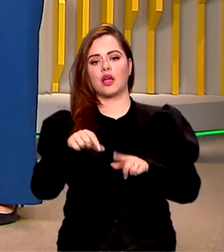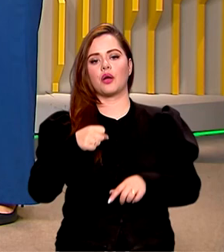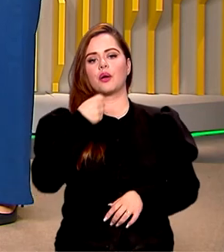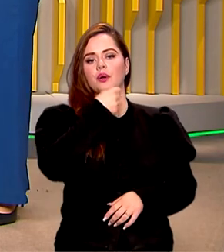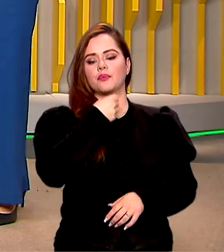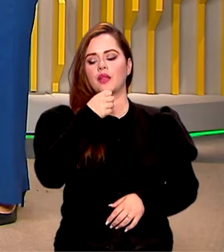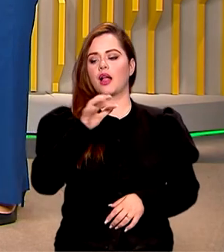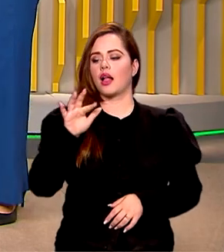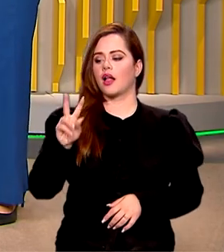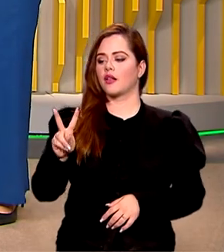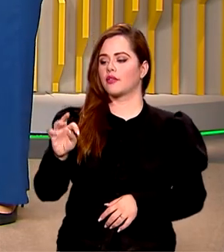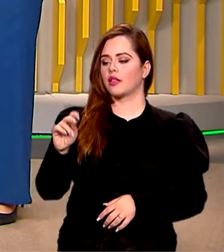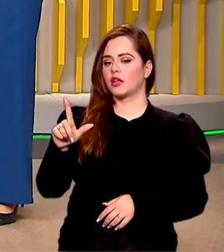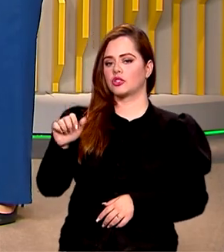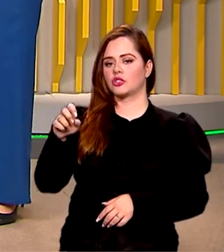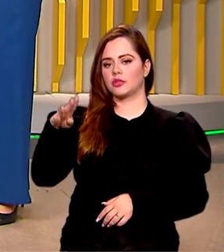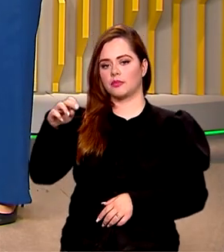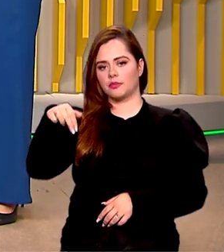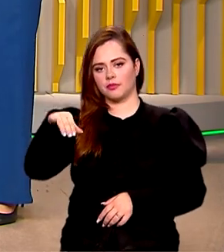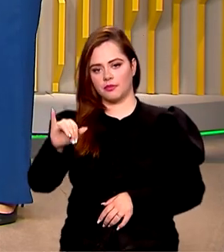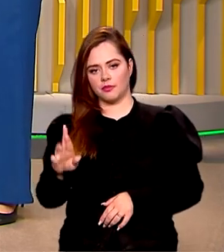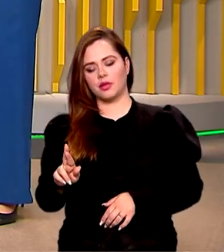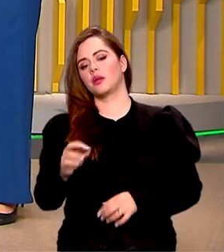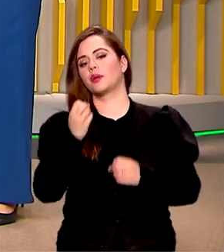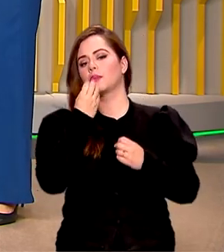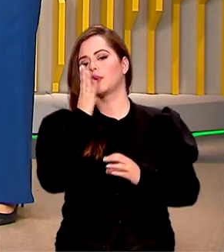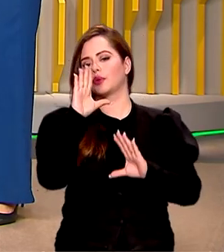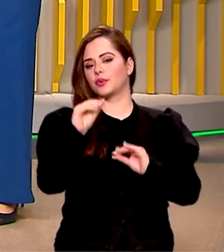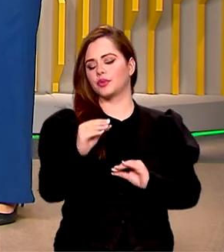Platonove. Bem-vindo ao Brasil em Dia. Boa noite, Vladimir.